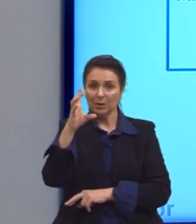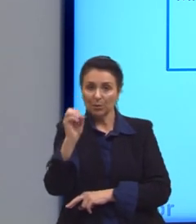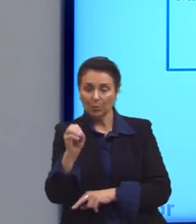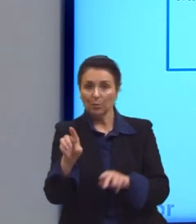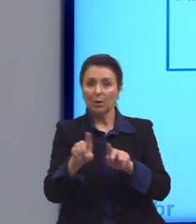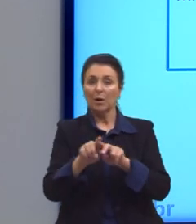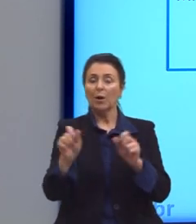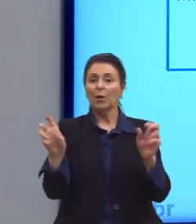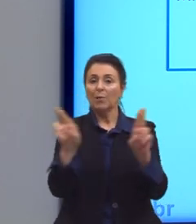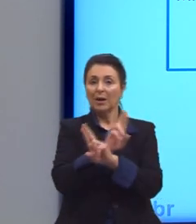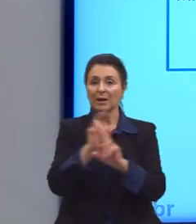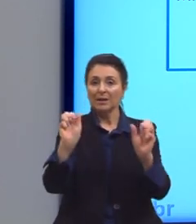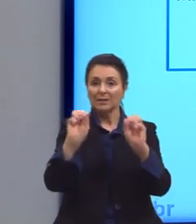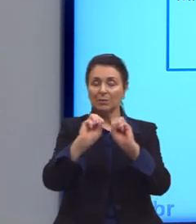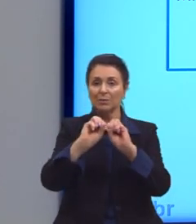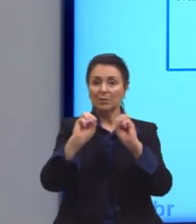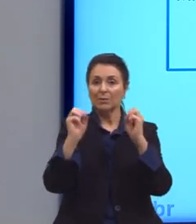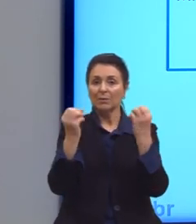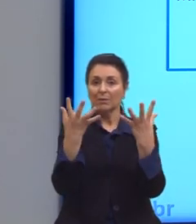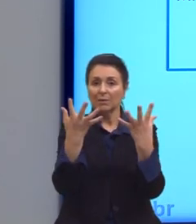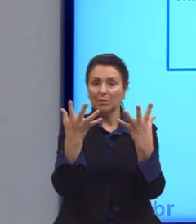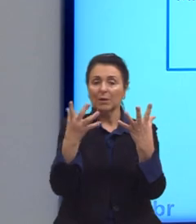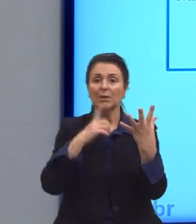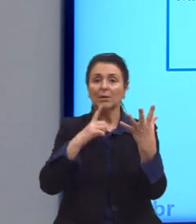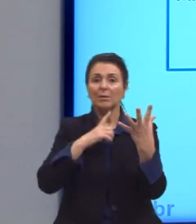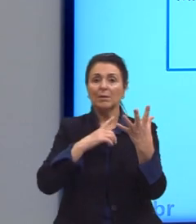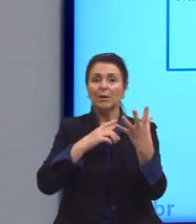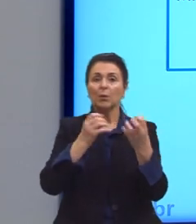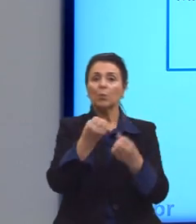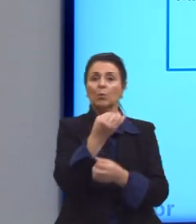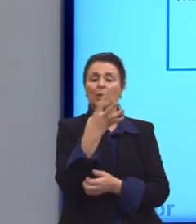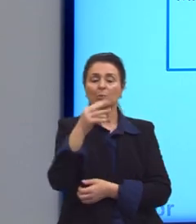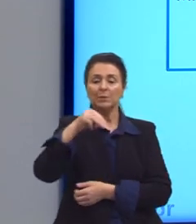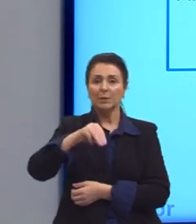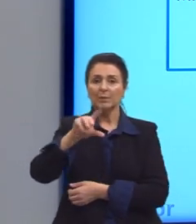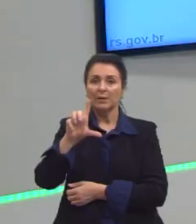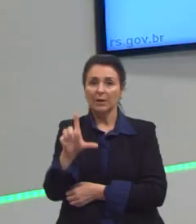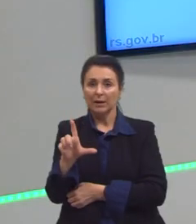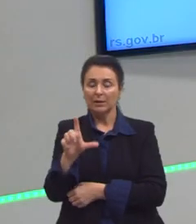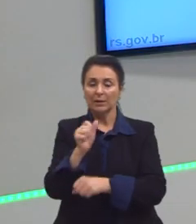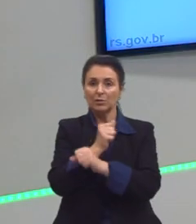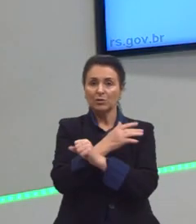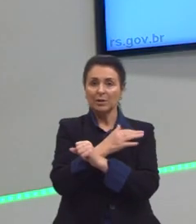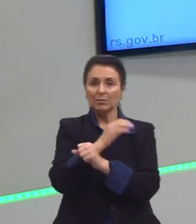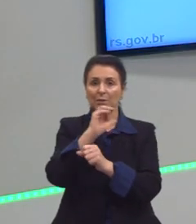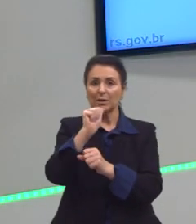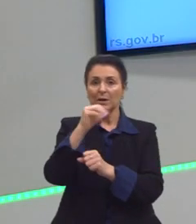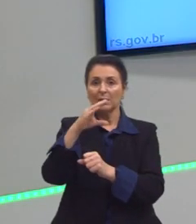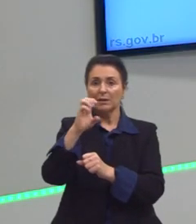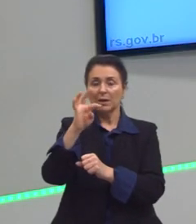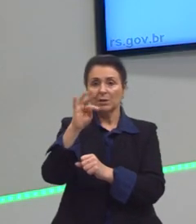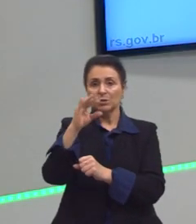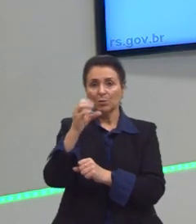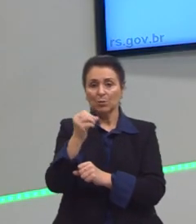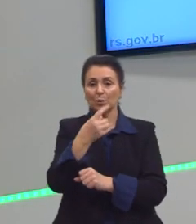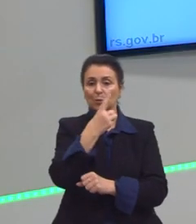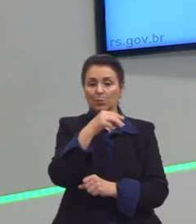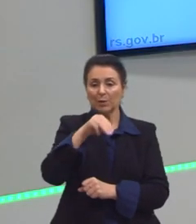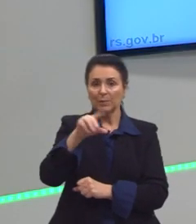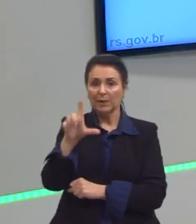primeiro, vou resolver quantos ml de ácido acético eu tenho em 1 ml de vinagre,